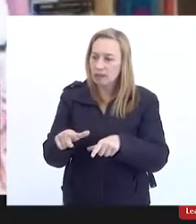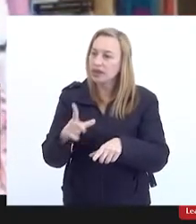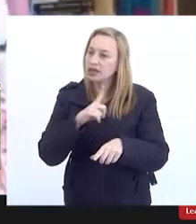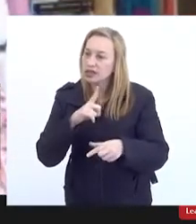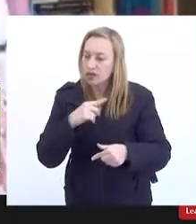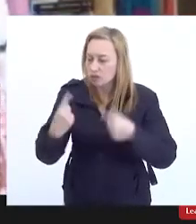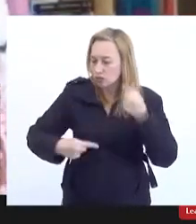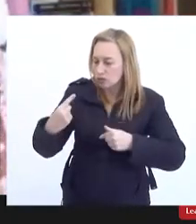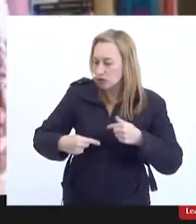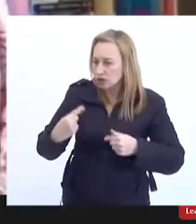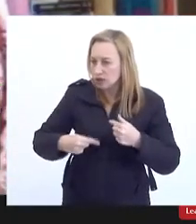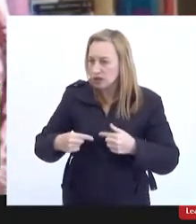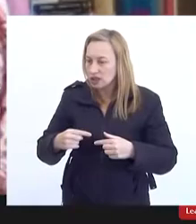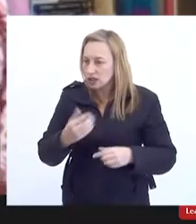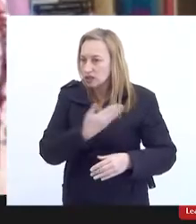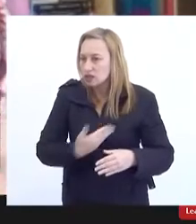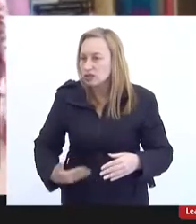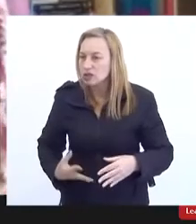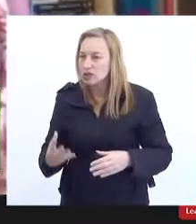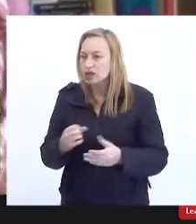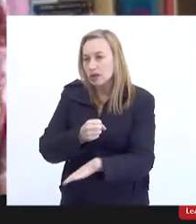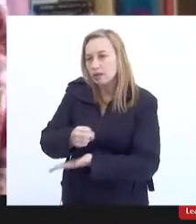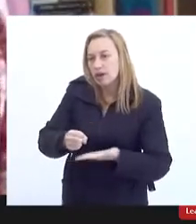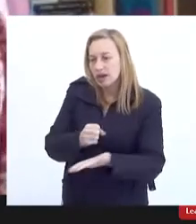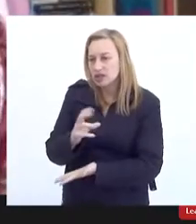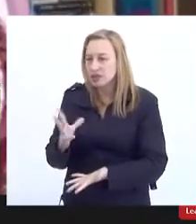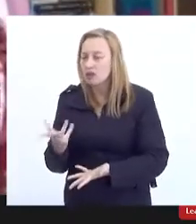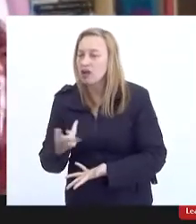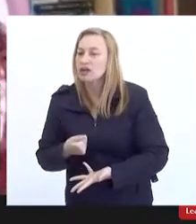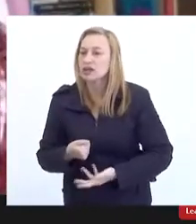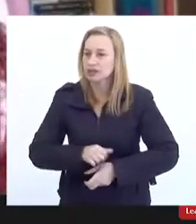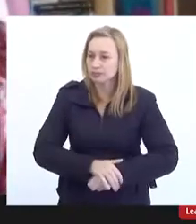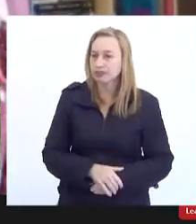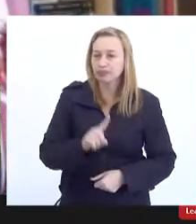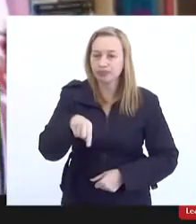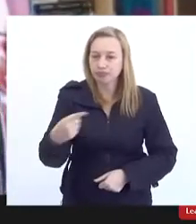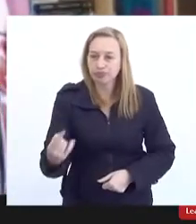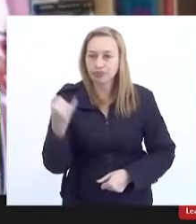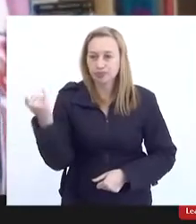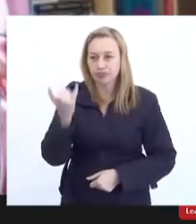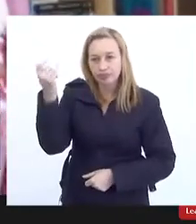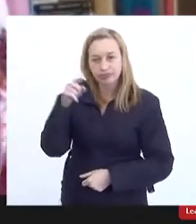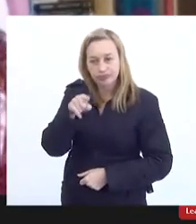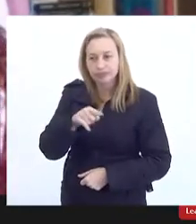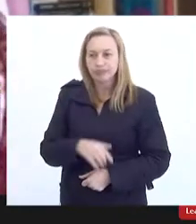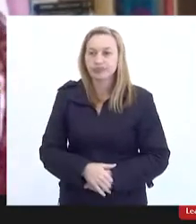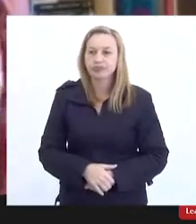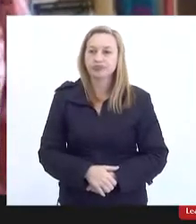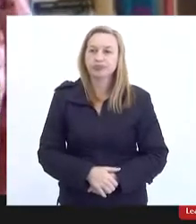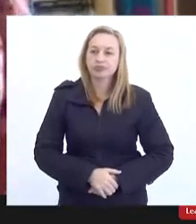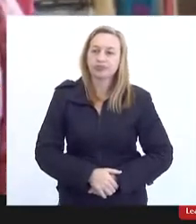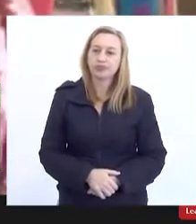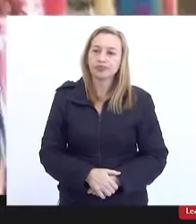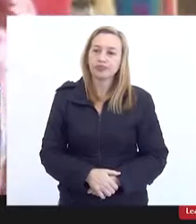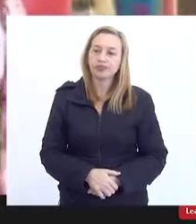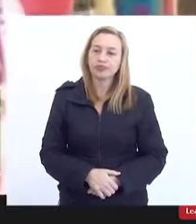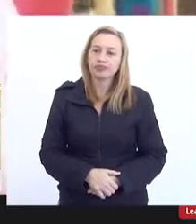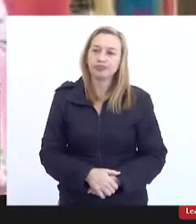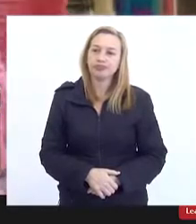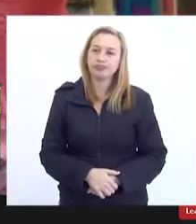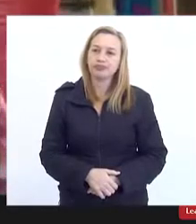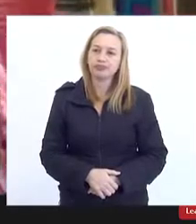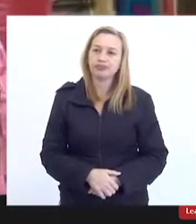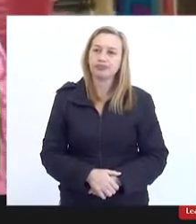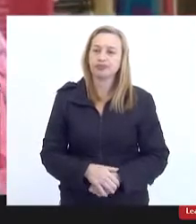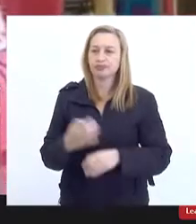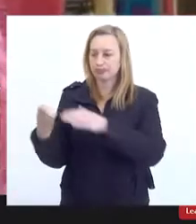básico para todos eles? Outro ponto importante aqui é, no caso das